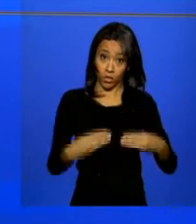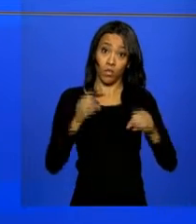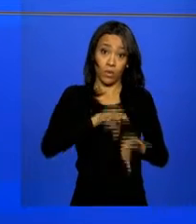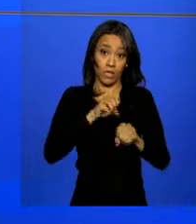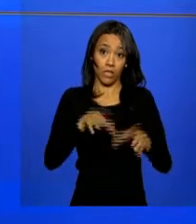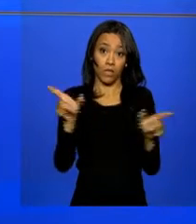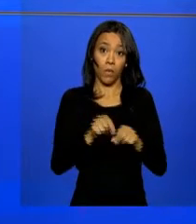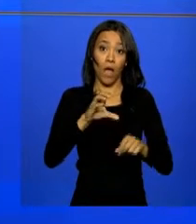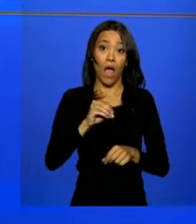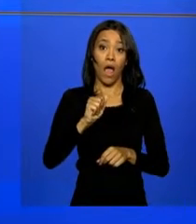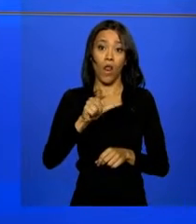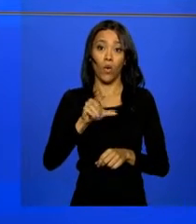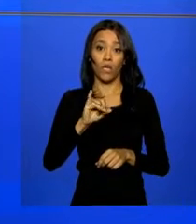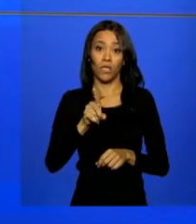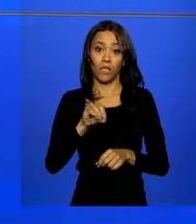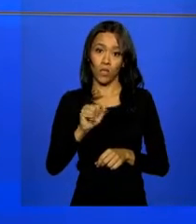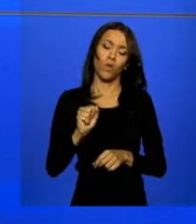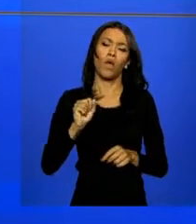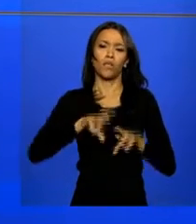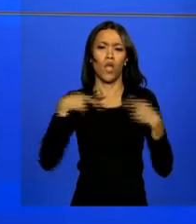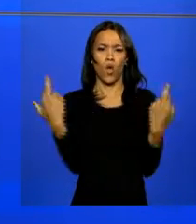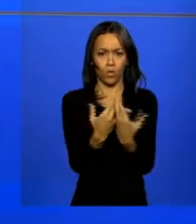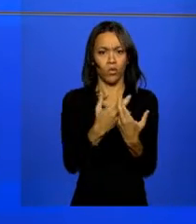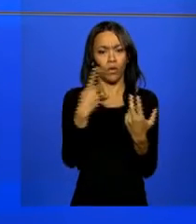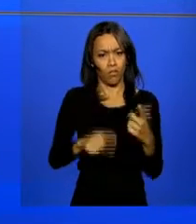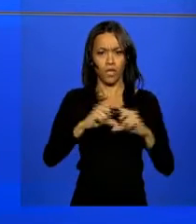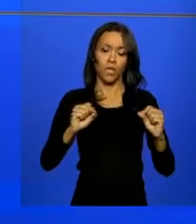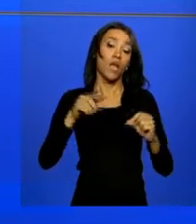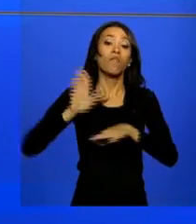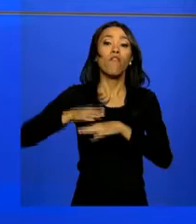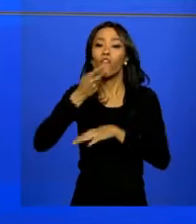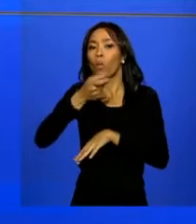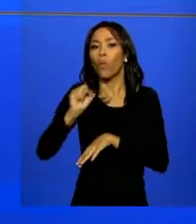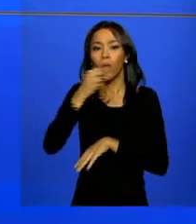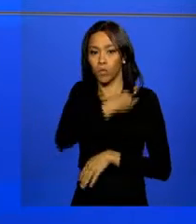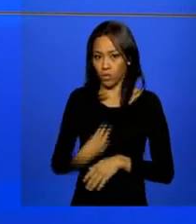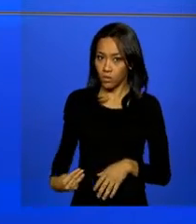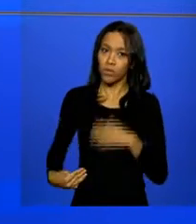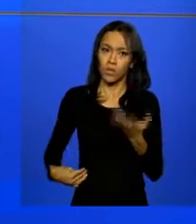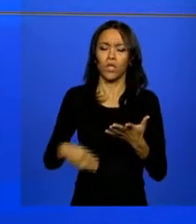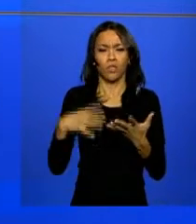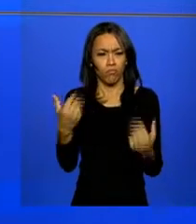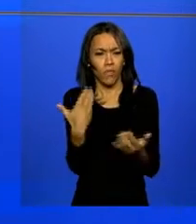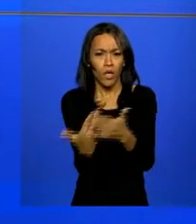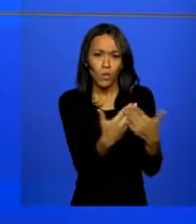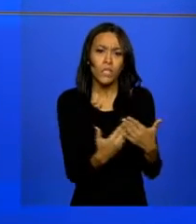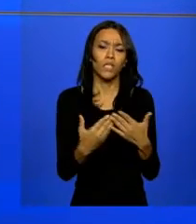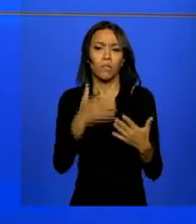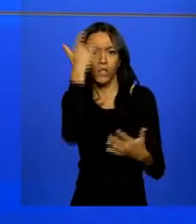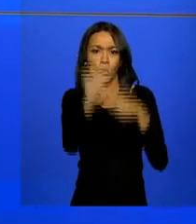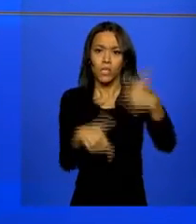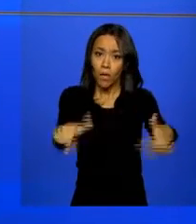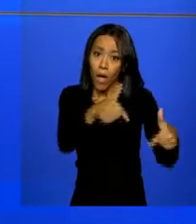Mercadante, se reuniu em Brasília com representantes do setor. Segundo o Mercadante, o envolvimento de estudantes e de trabalhadores da educação